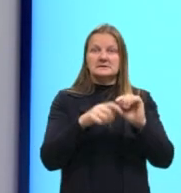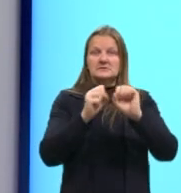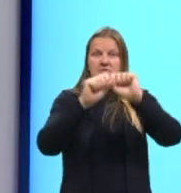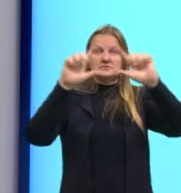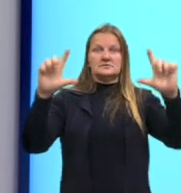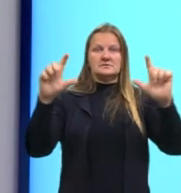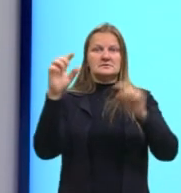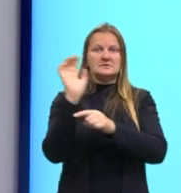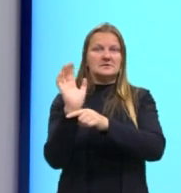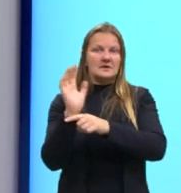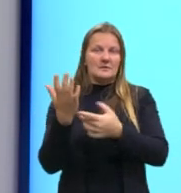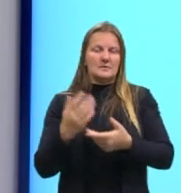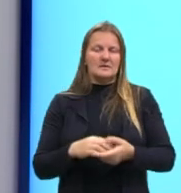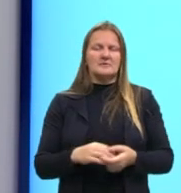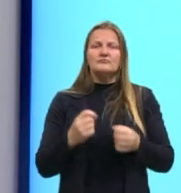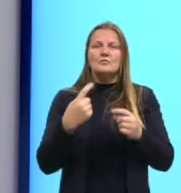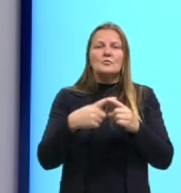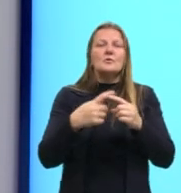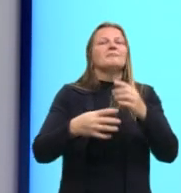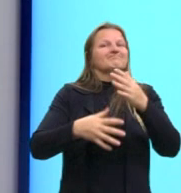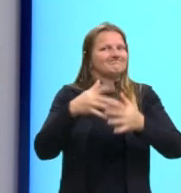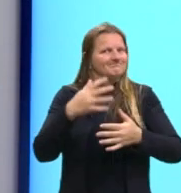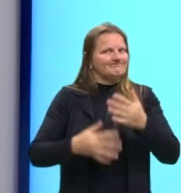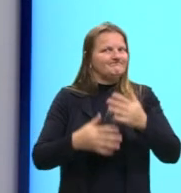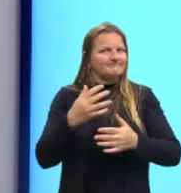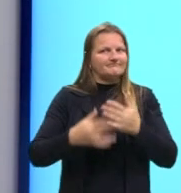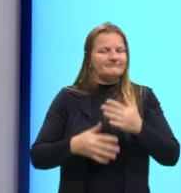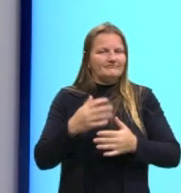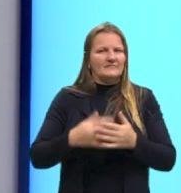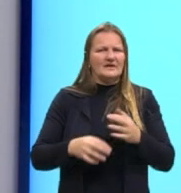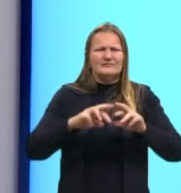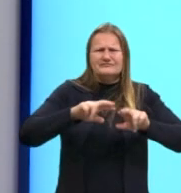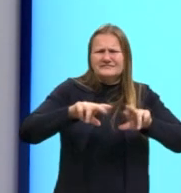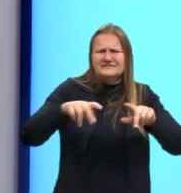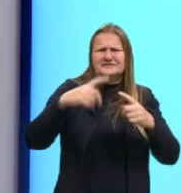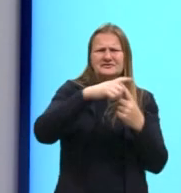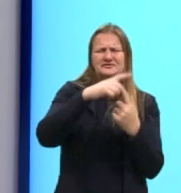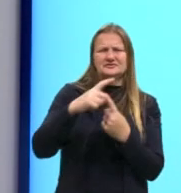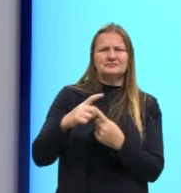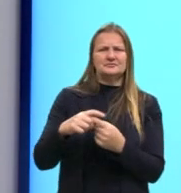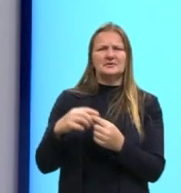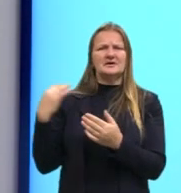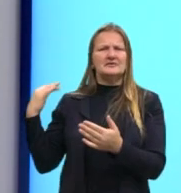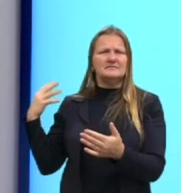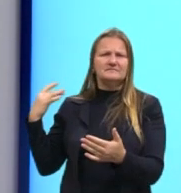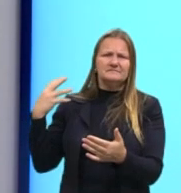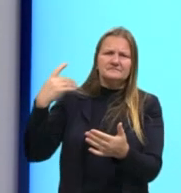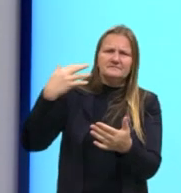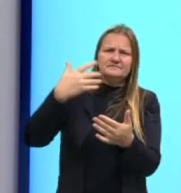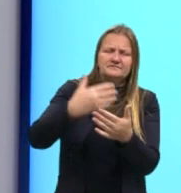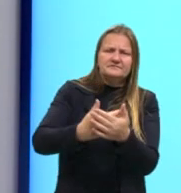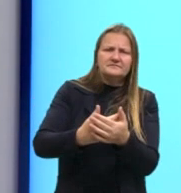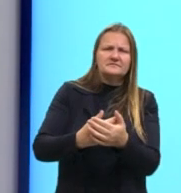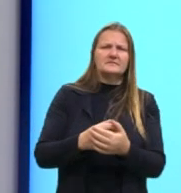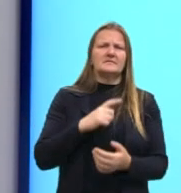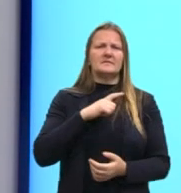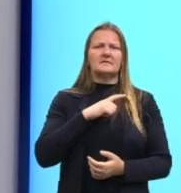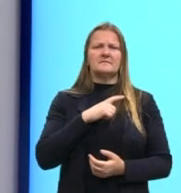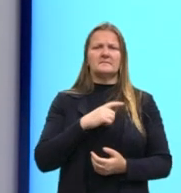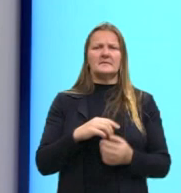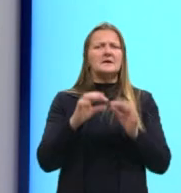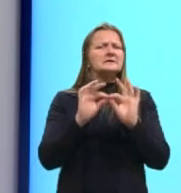dizer é que ele é complexo e multiforme, que reside a uma explanação redutiva e